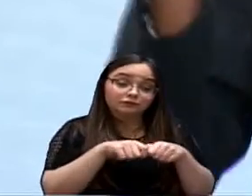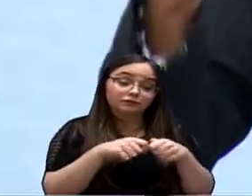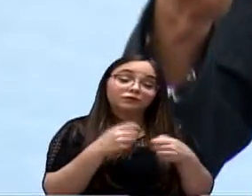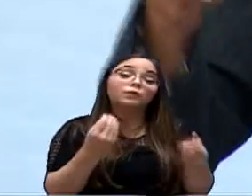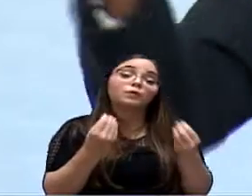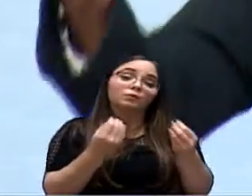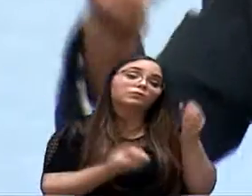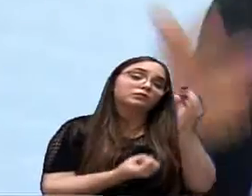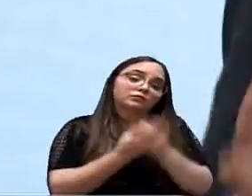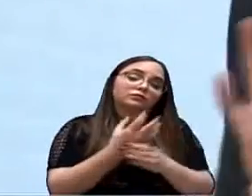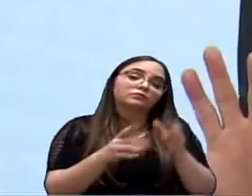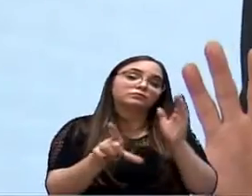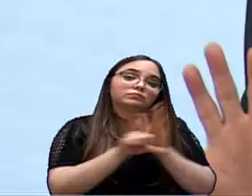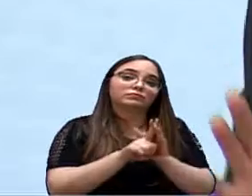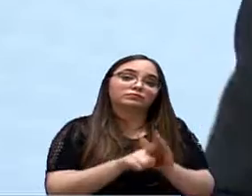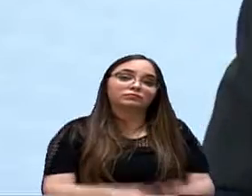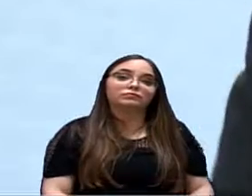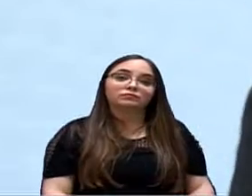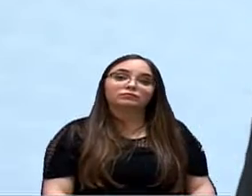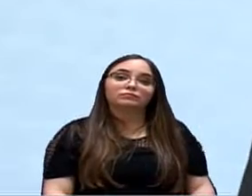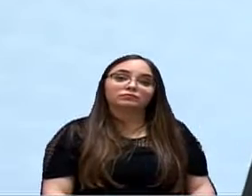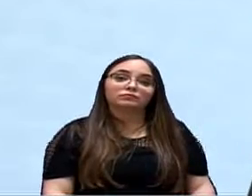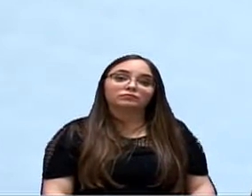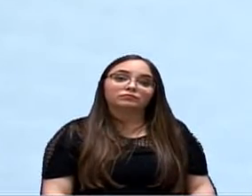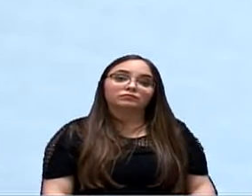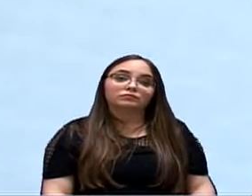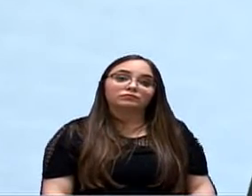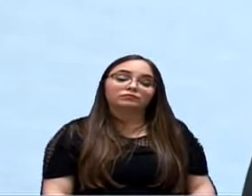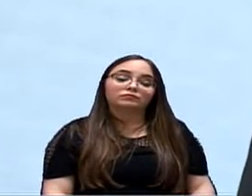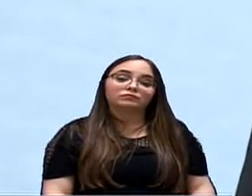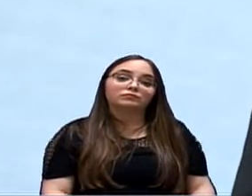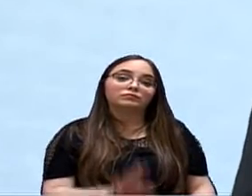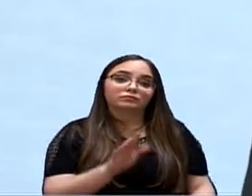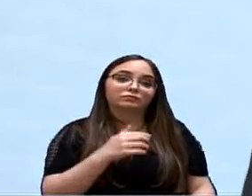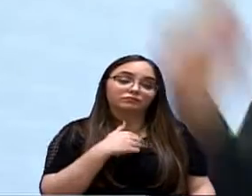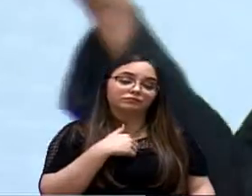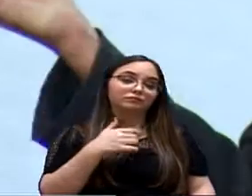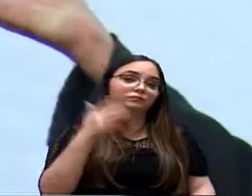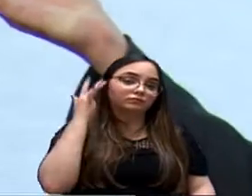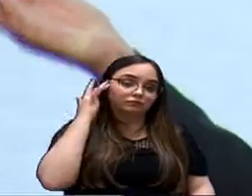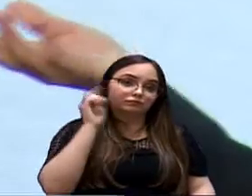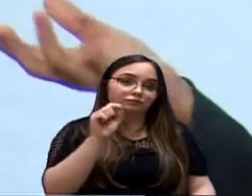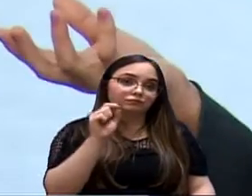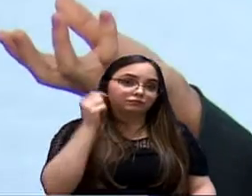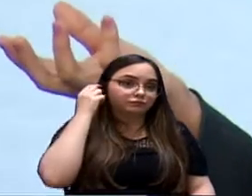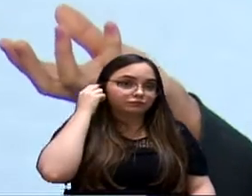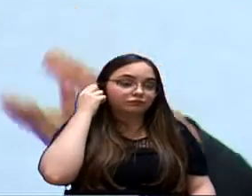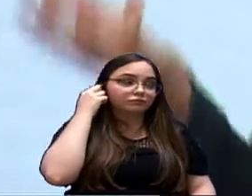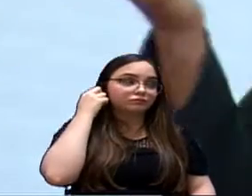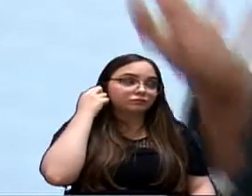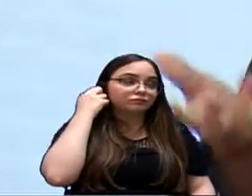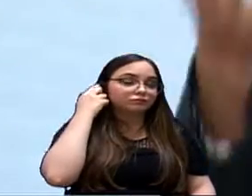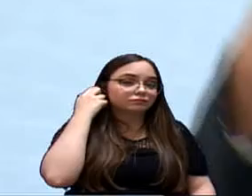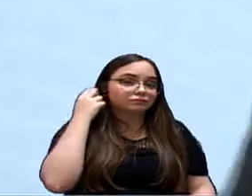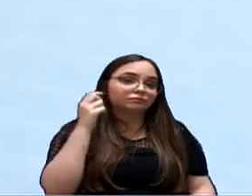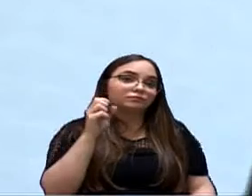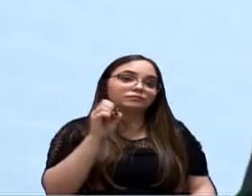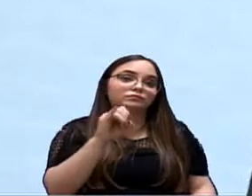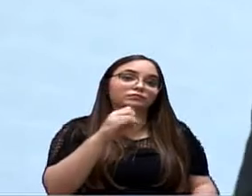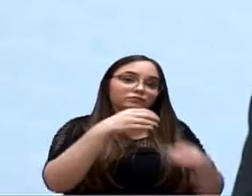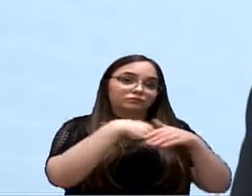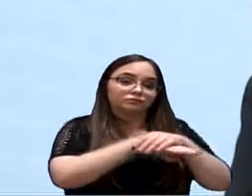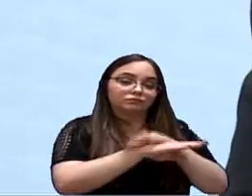Então, sentamos com o prefeito e faz. Alguns termos de acordo de eu acredito, presidente, na proposta, é que se